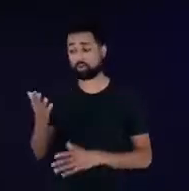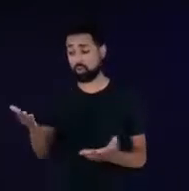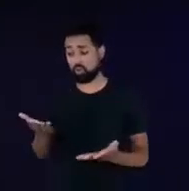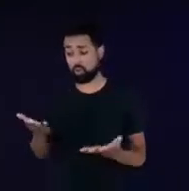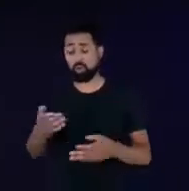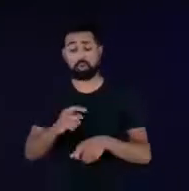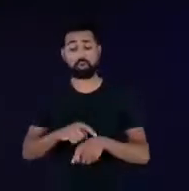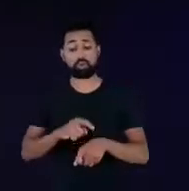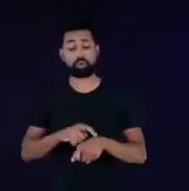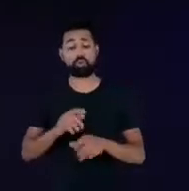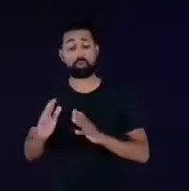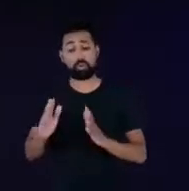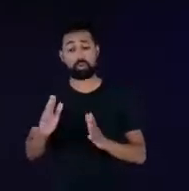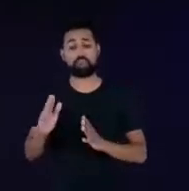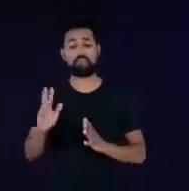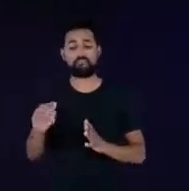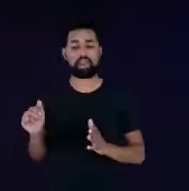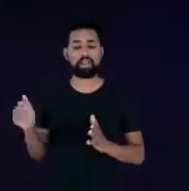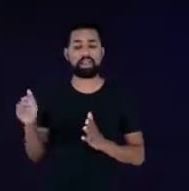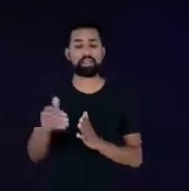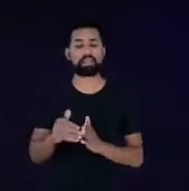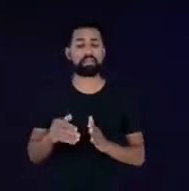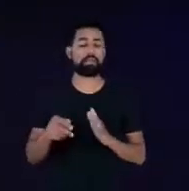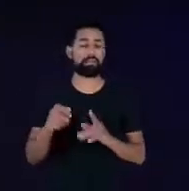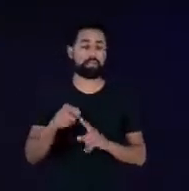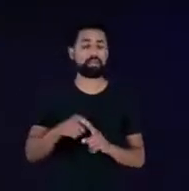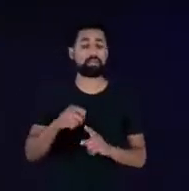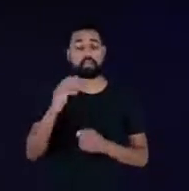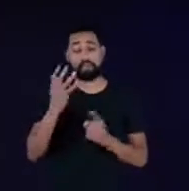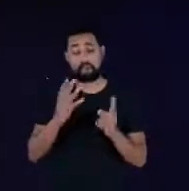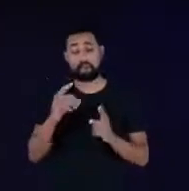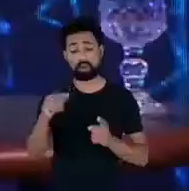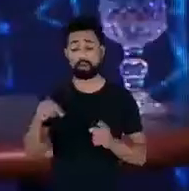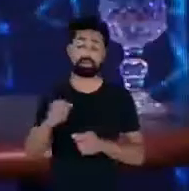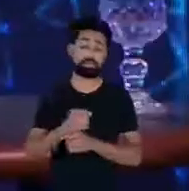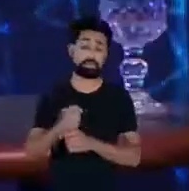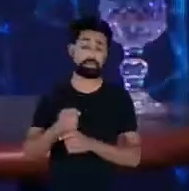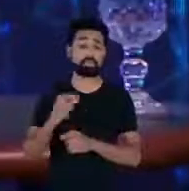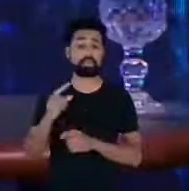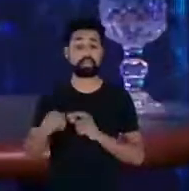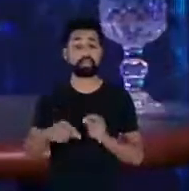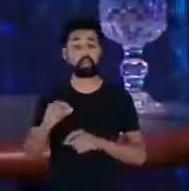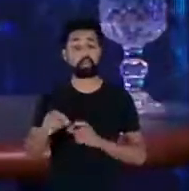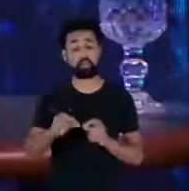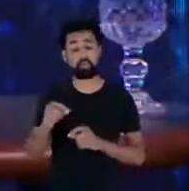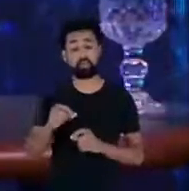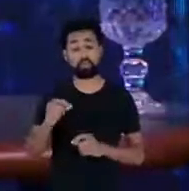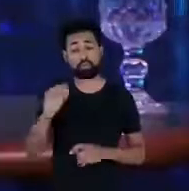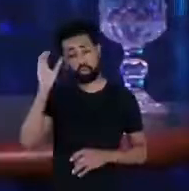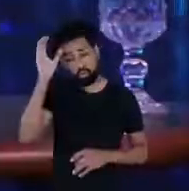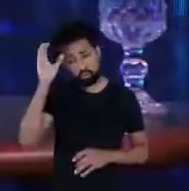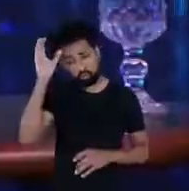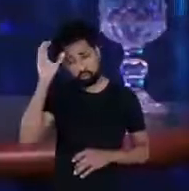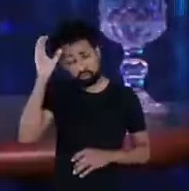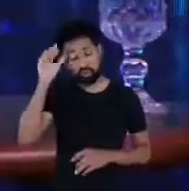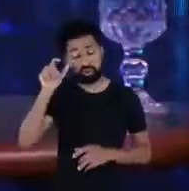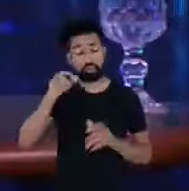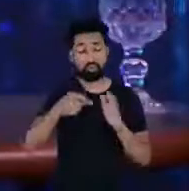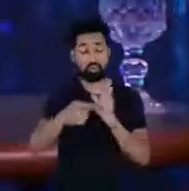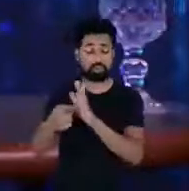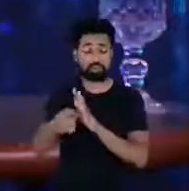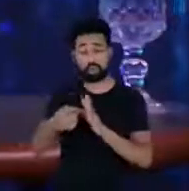e ela deve durar mais ou menos até fevereiro desse ano que é de conscientização de mostrar para os agentes financeiros que vão